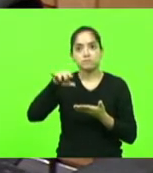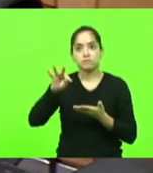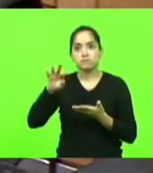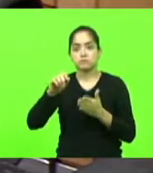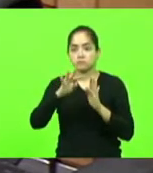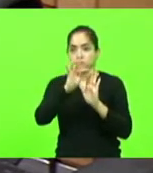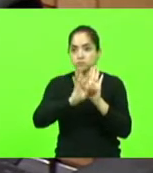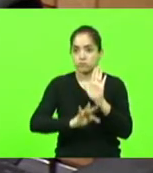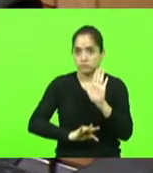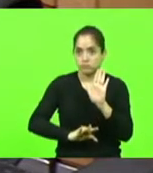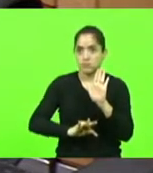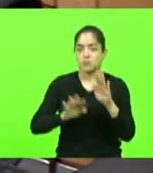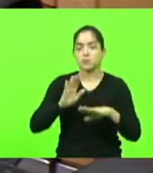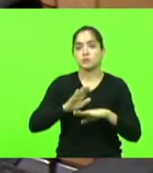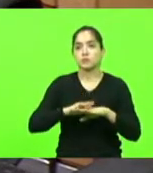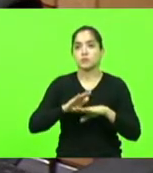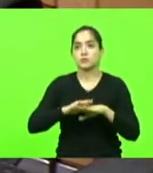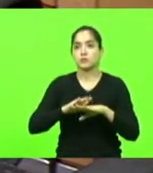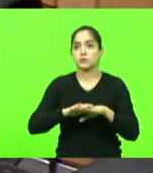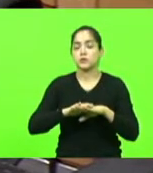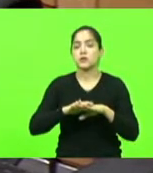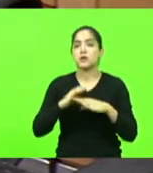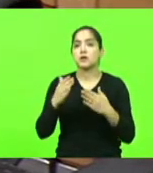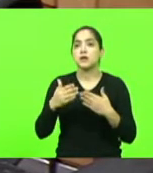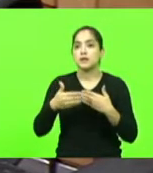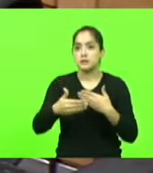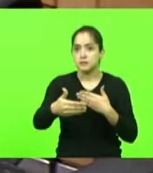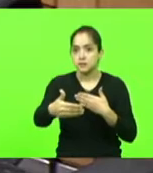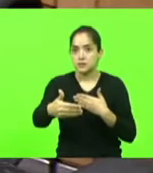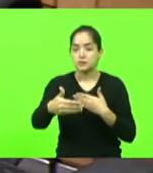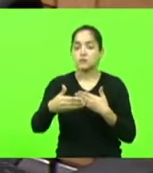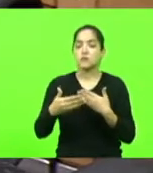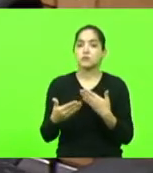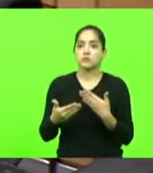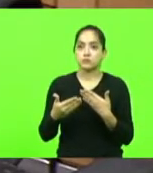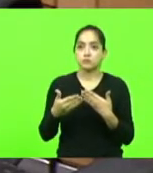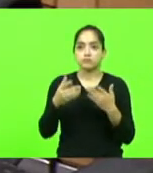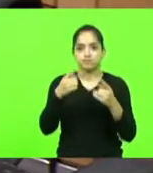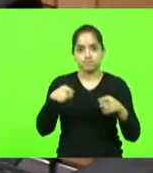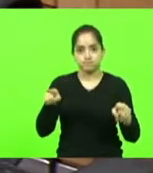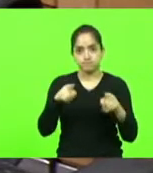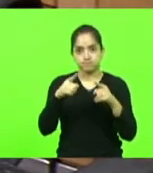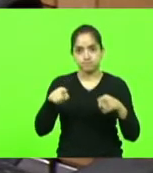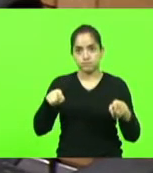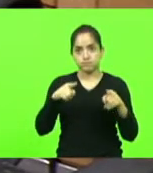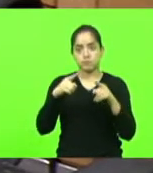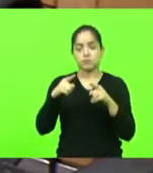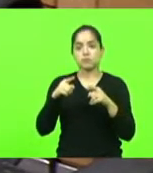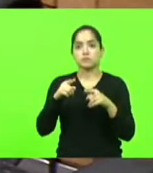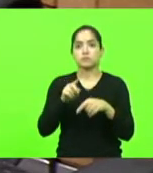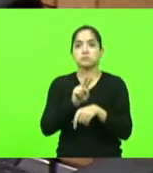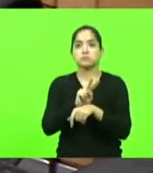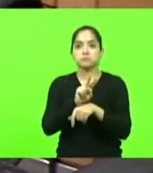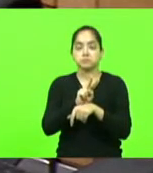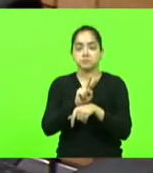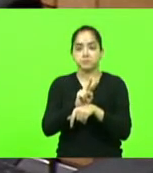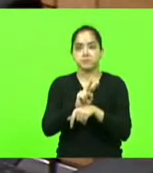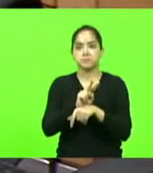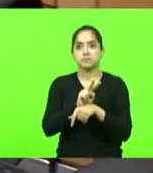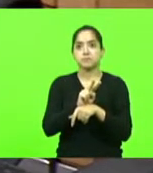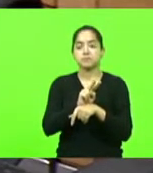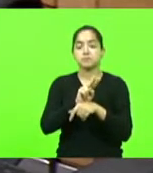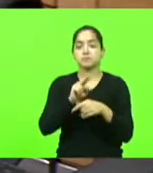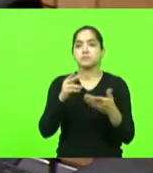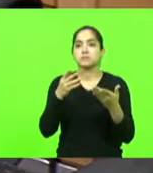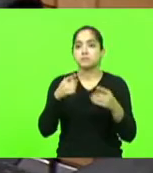de Adilcio Cadorim, e, em seguida, houve a apresentação do hino das Guardiãs de Anitta, interpretado pelo